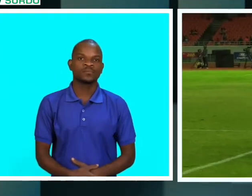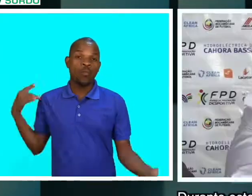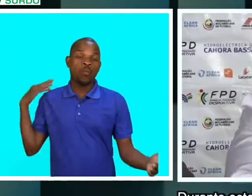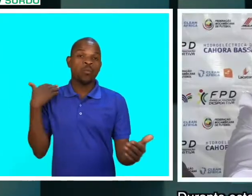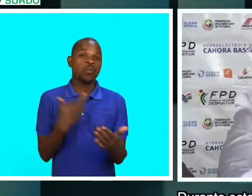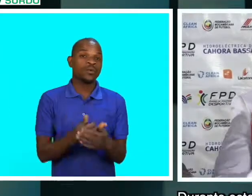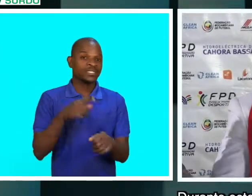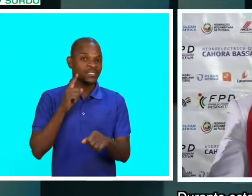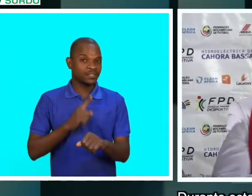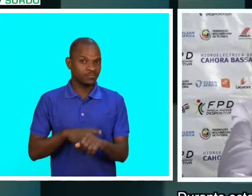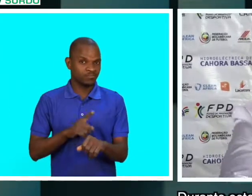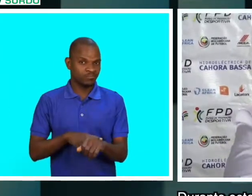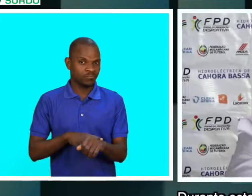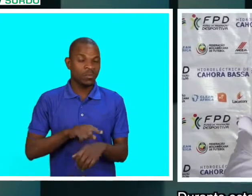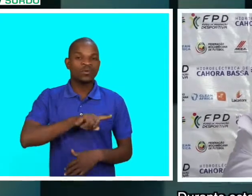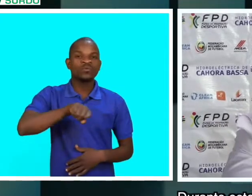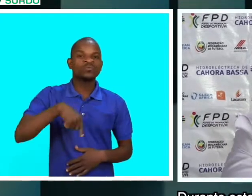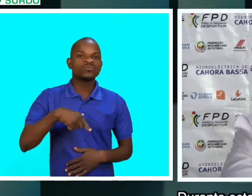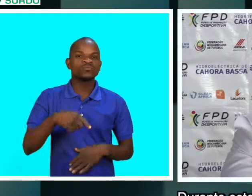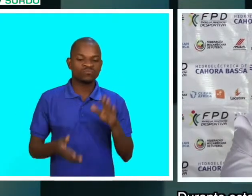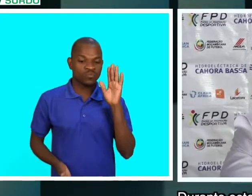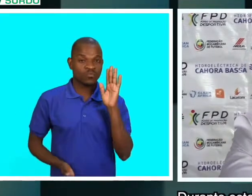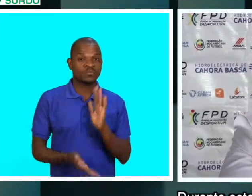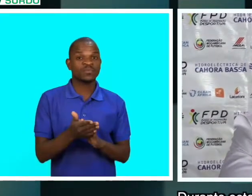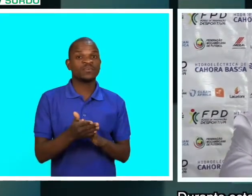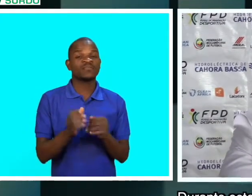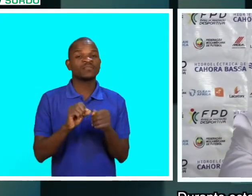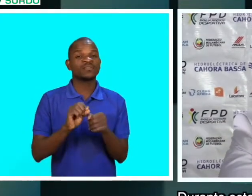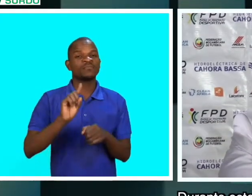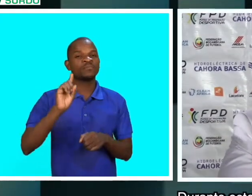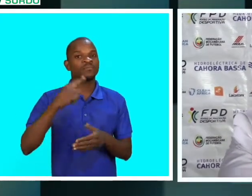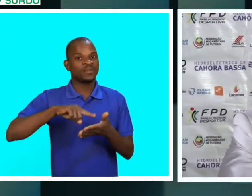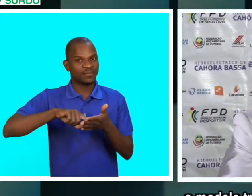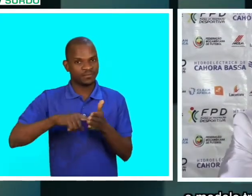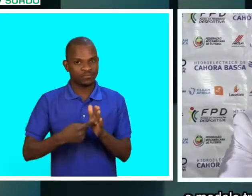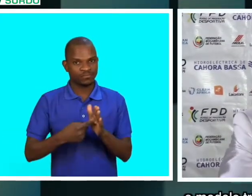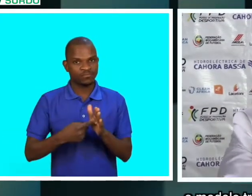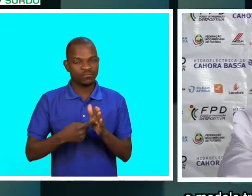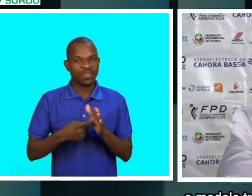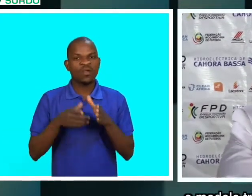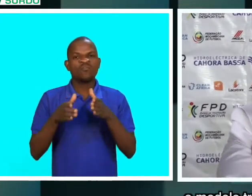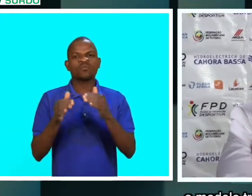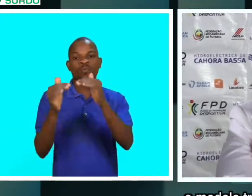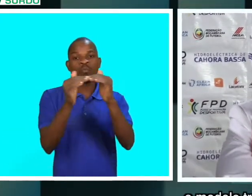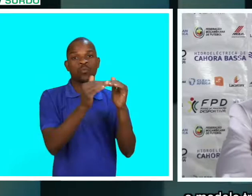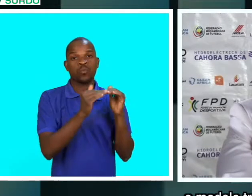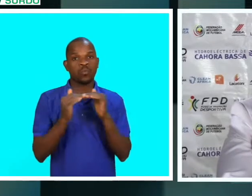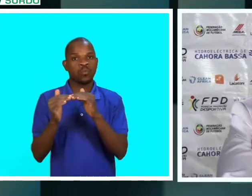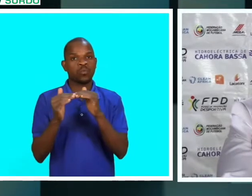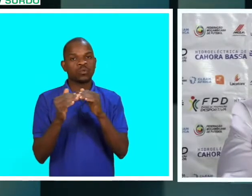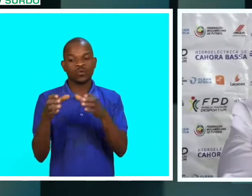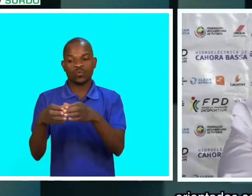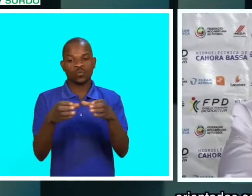Neste processo de tempo, nós vamos introduzir pela primeira vez um modelo transversal das seleções,